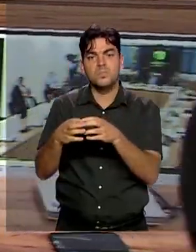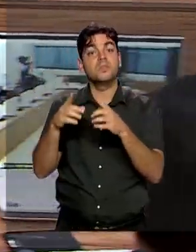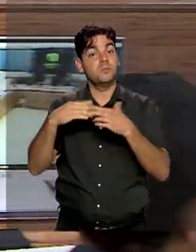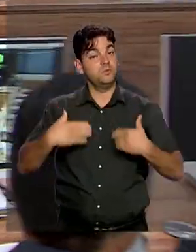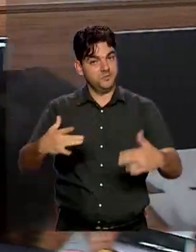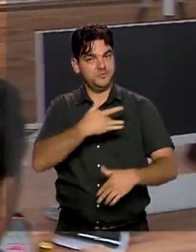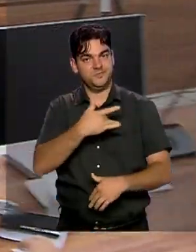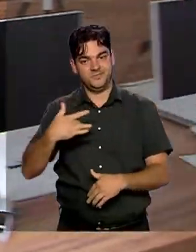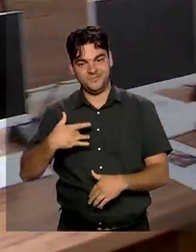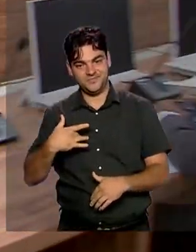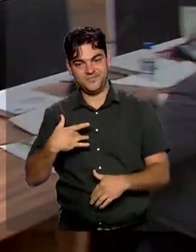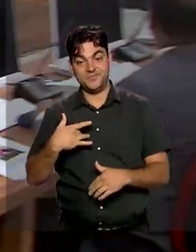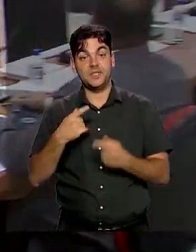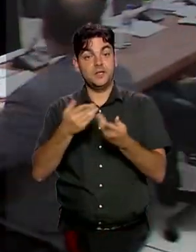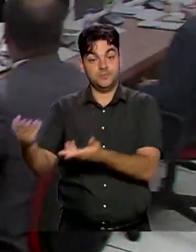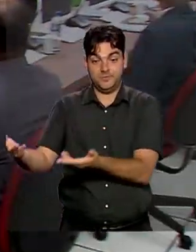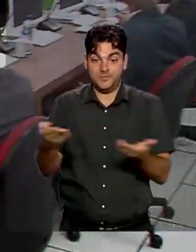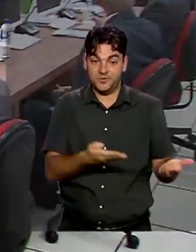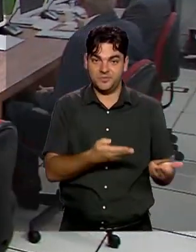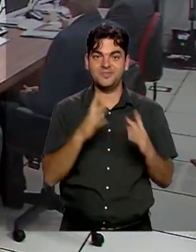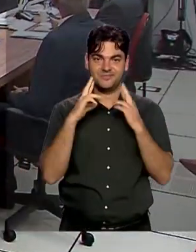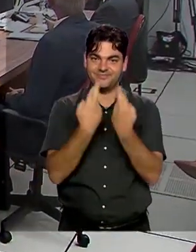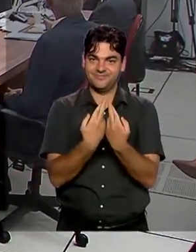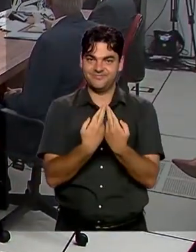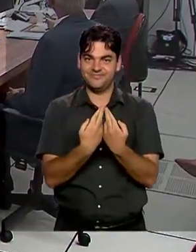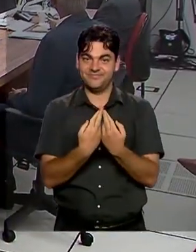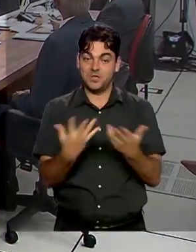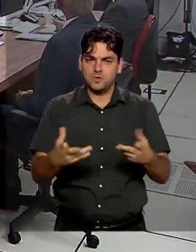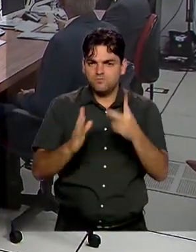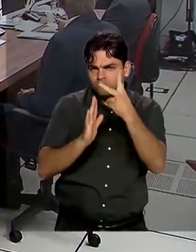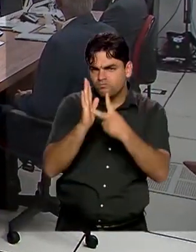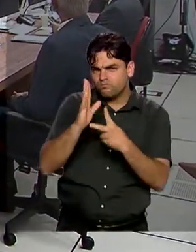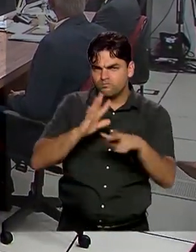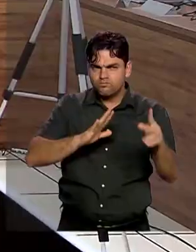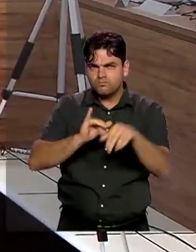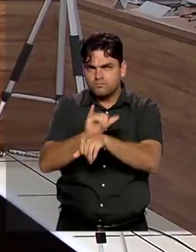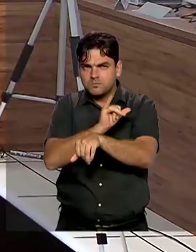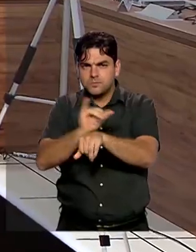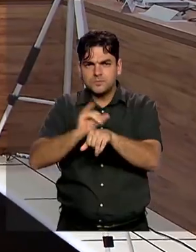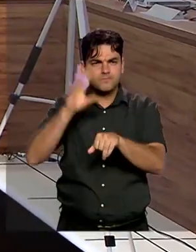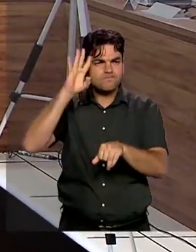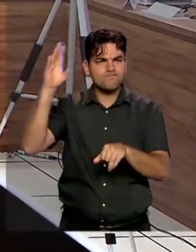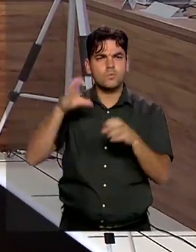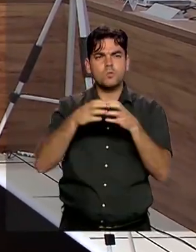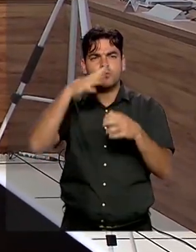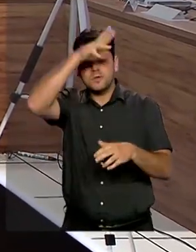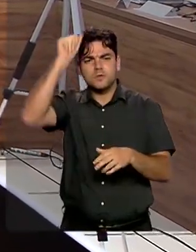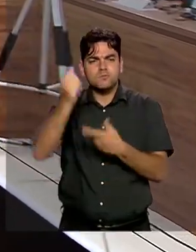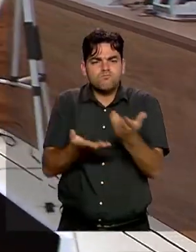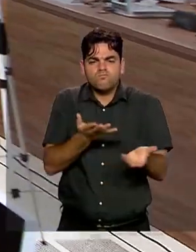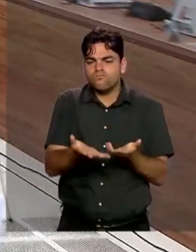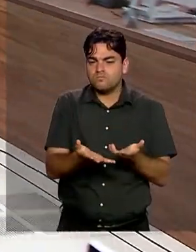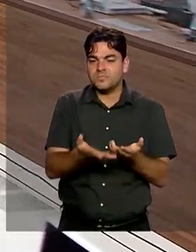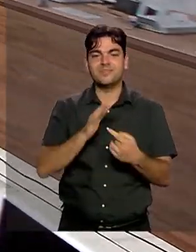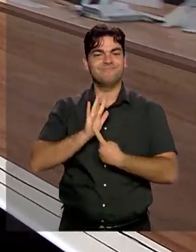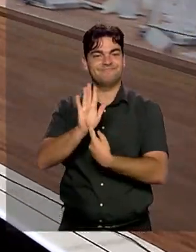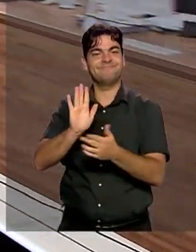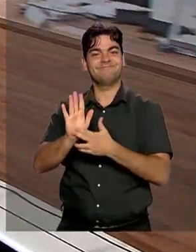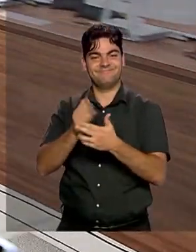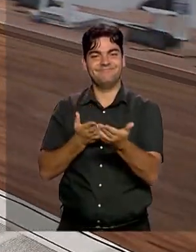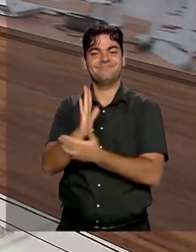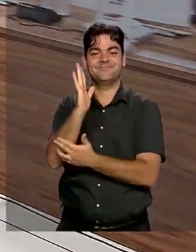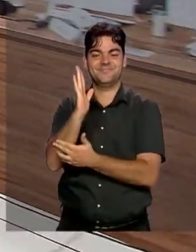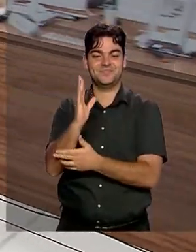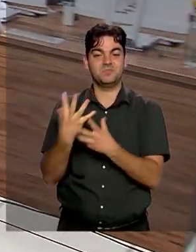Saúde, que foi convidado para a reunião. O planejamento estratégico do Conselho da Amazônia foi apresentado e aprovado